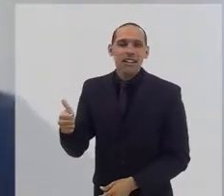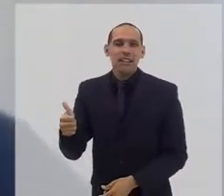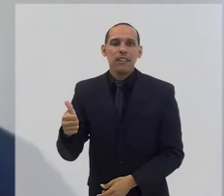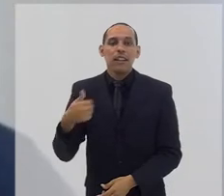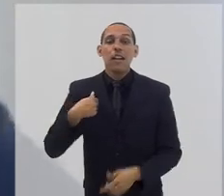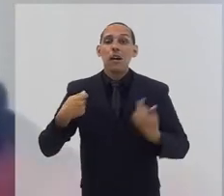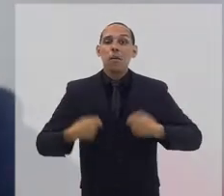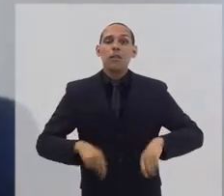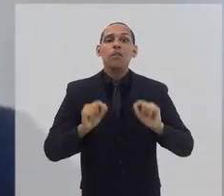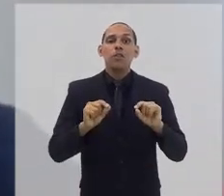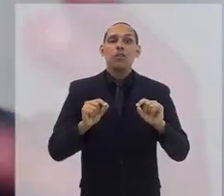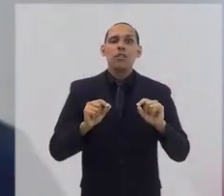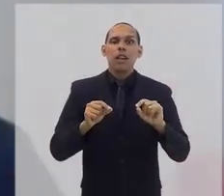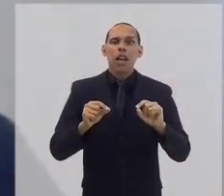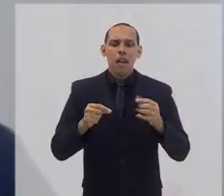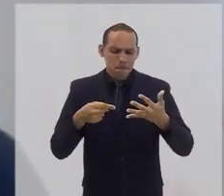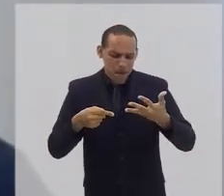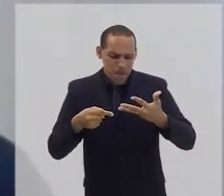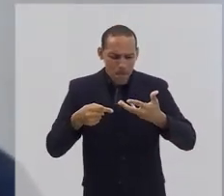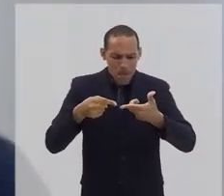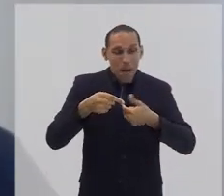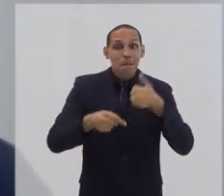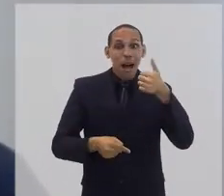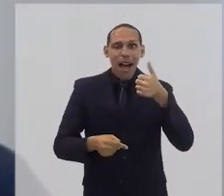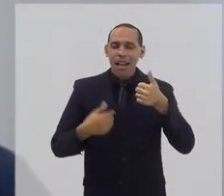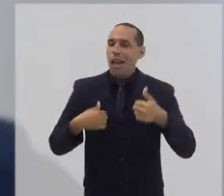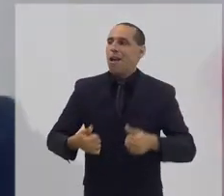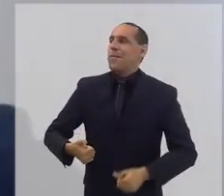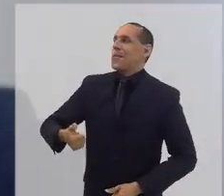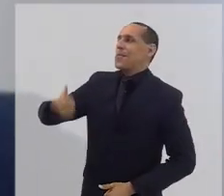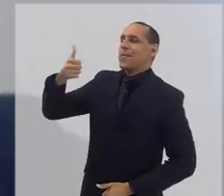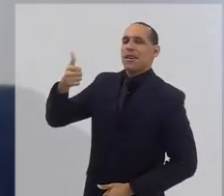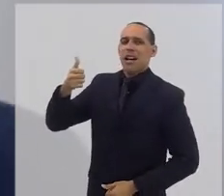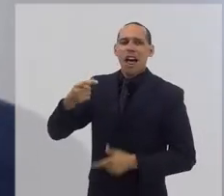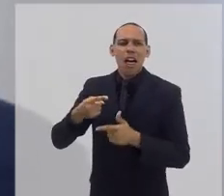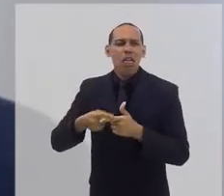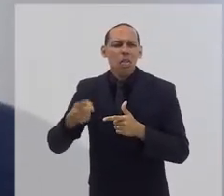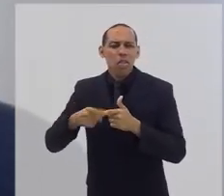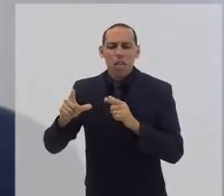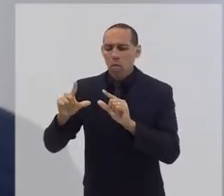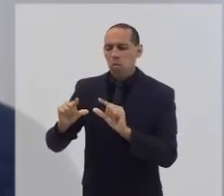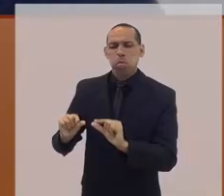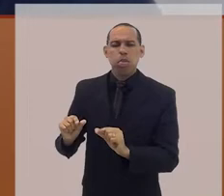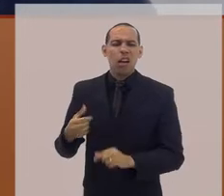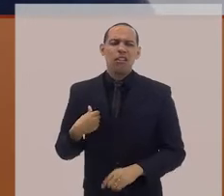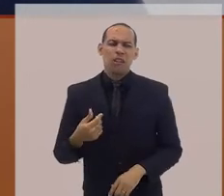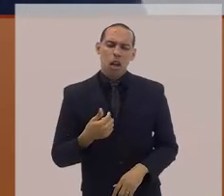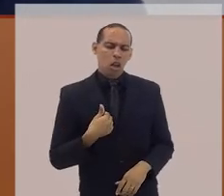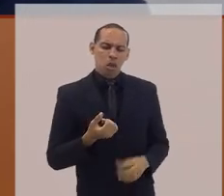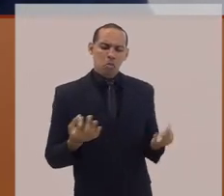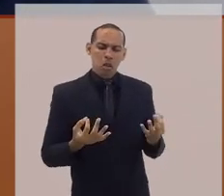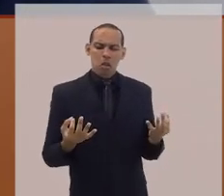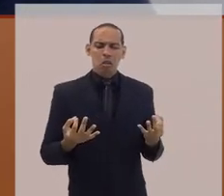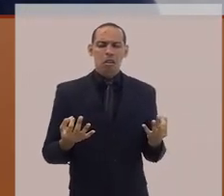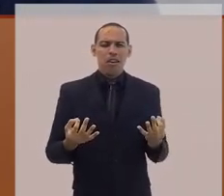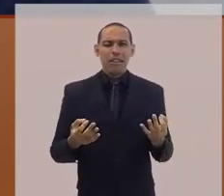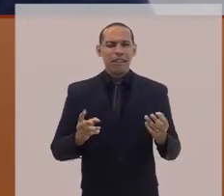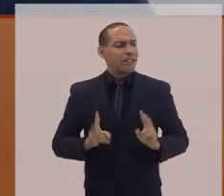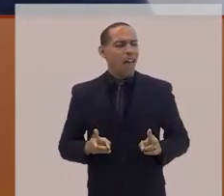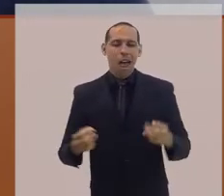minimizar os meus defeitos e ser sempre uma pessoa empoderada e produtiva. Isso é muito